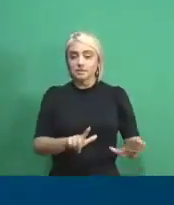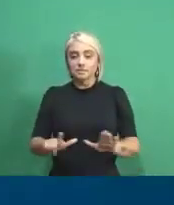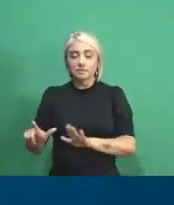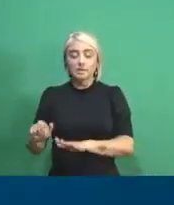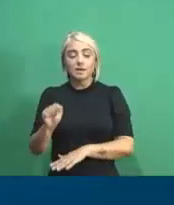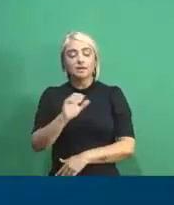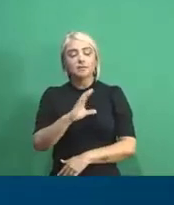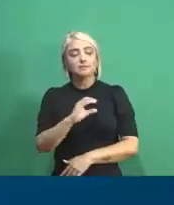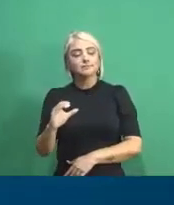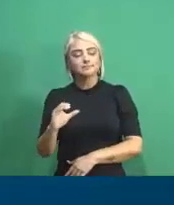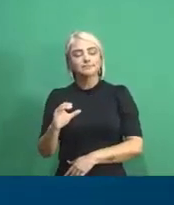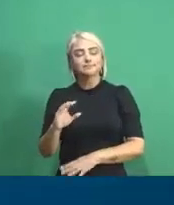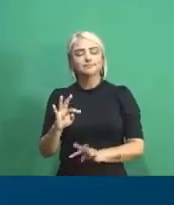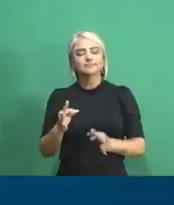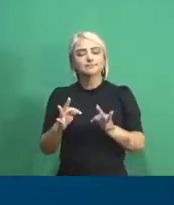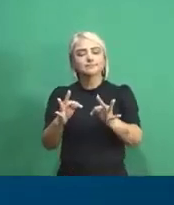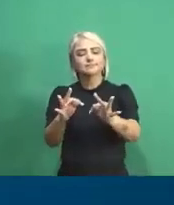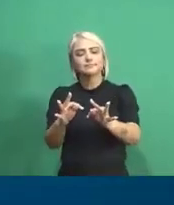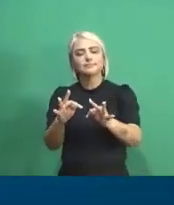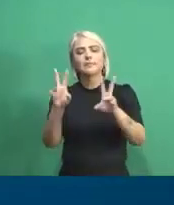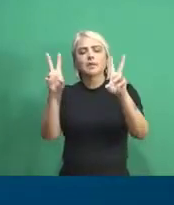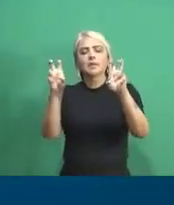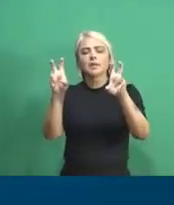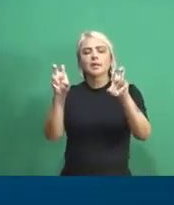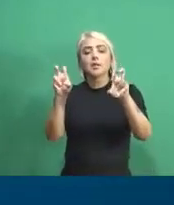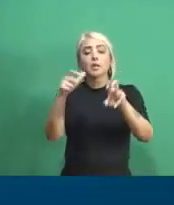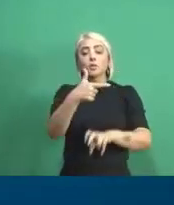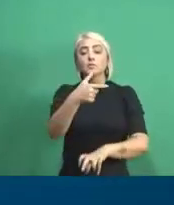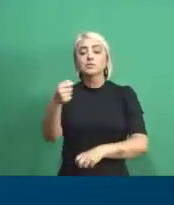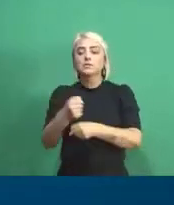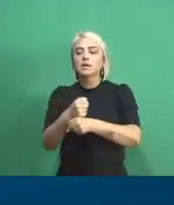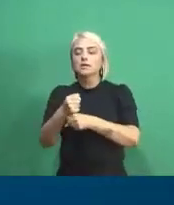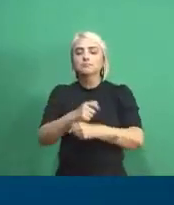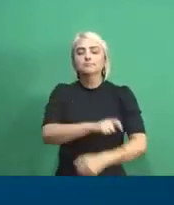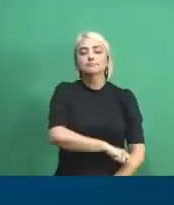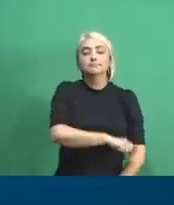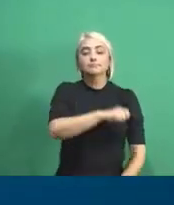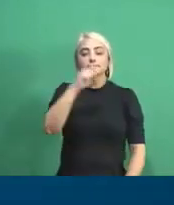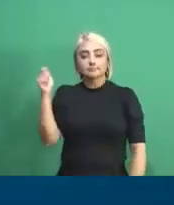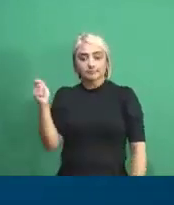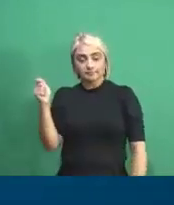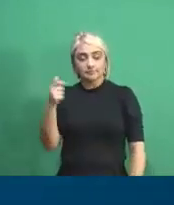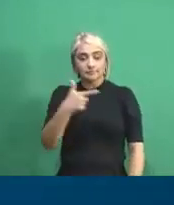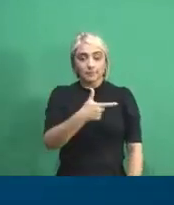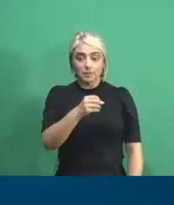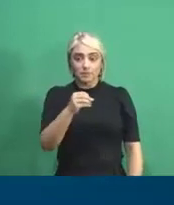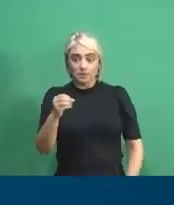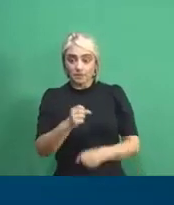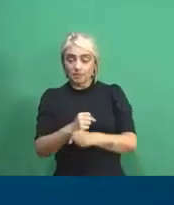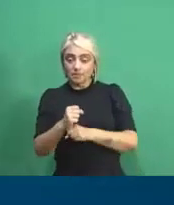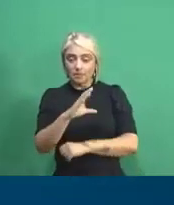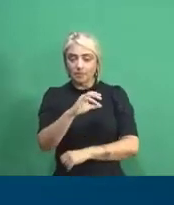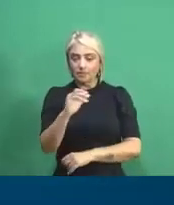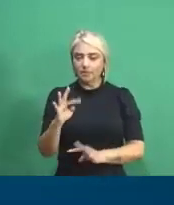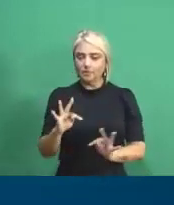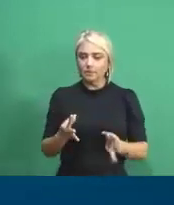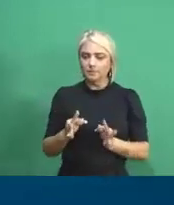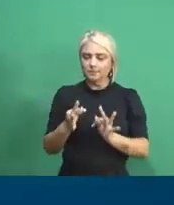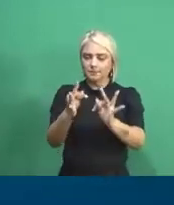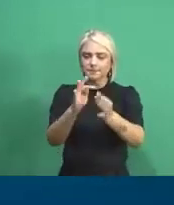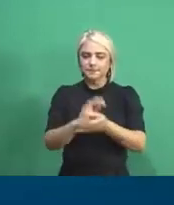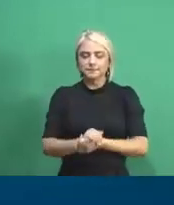de Ciência e Tecnologia, com o tema Bicentenário da Independência, 200 anos de Ciência e